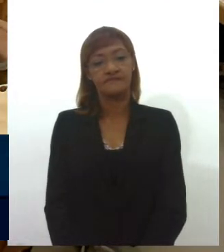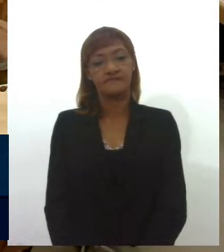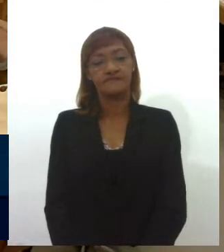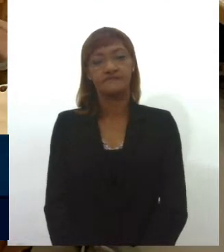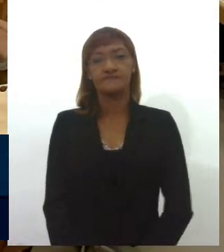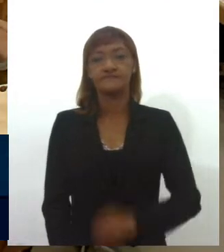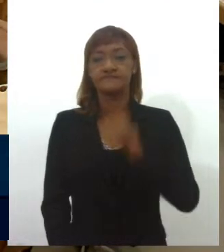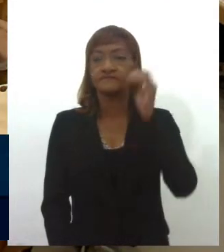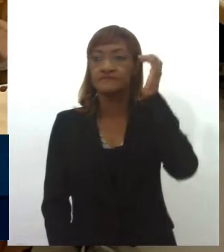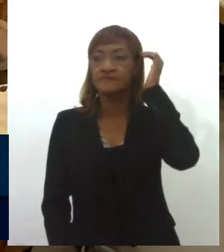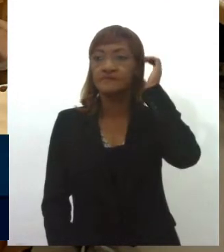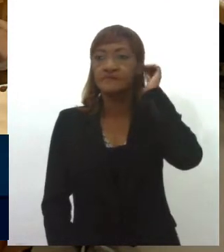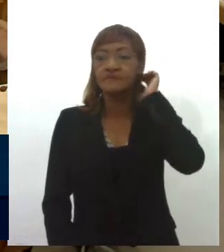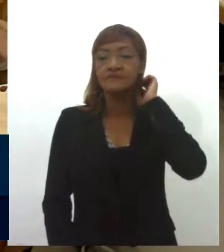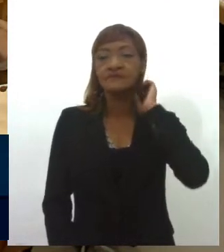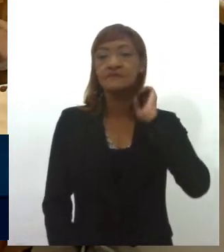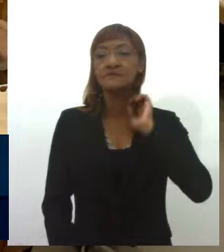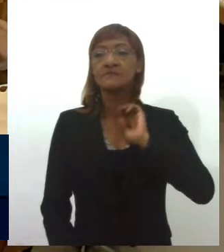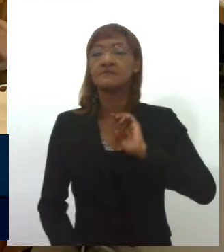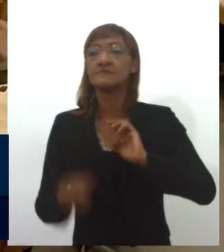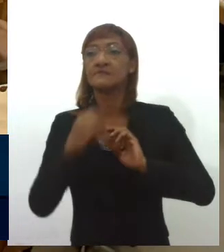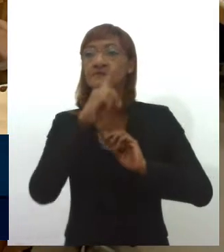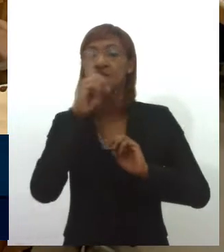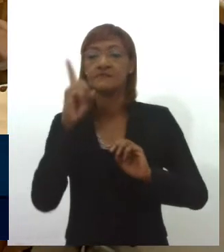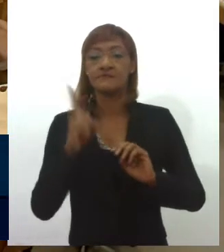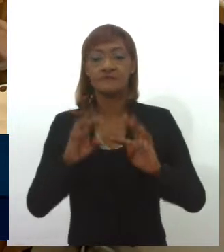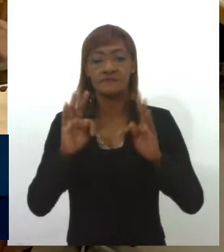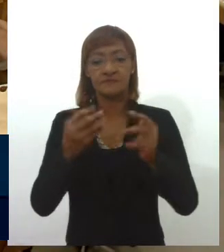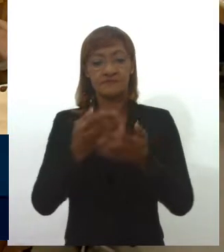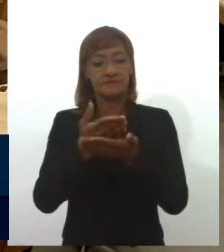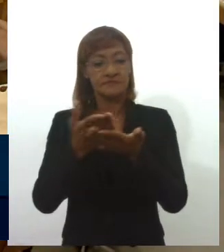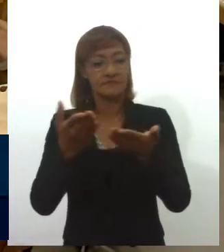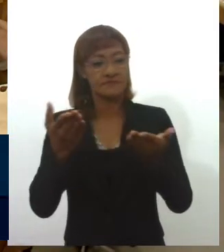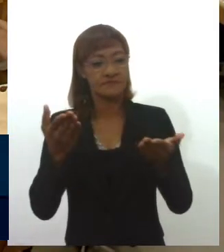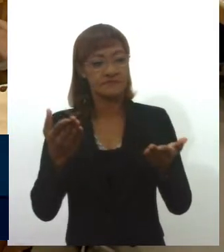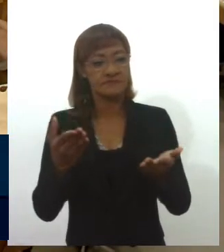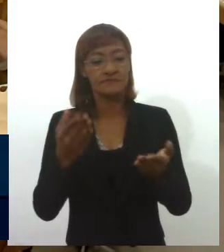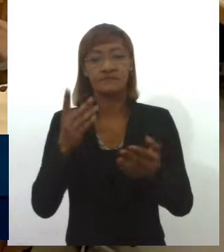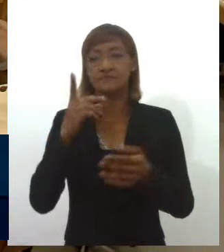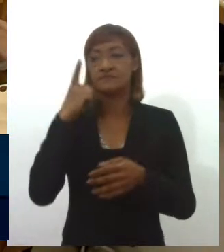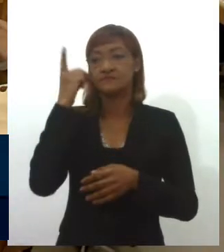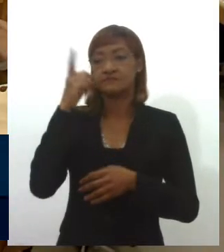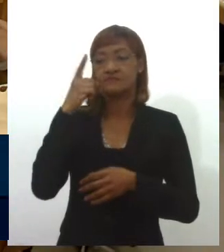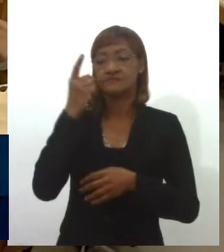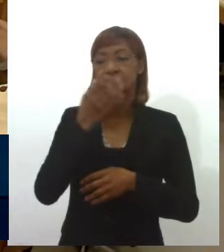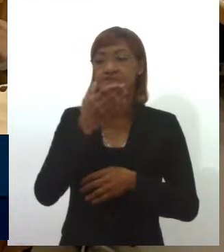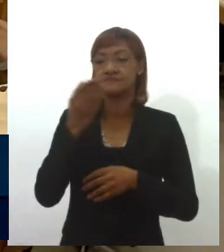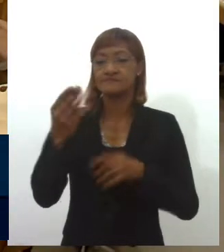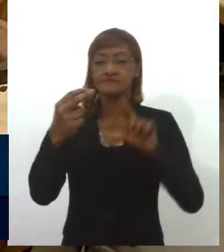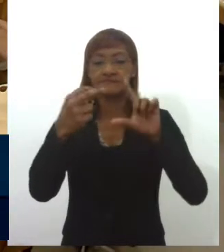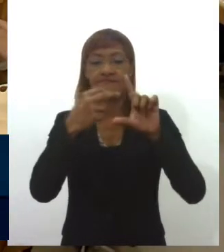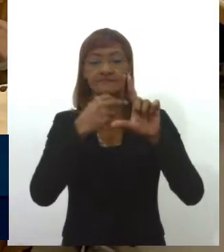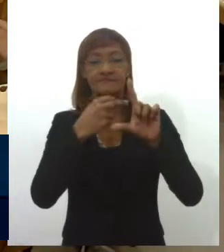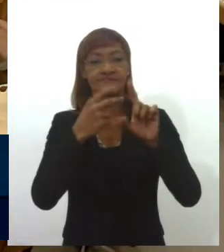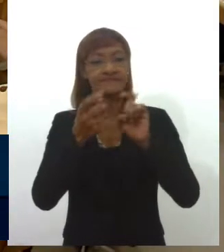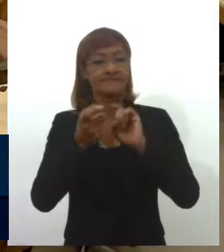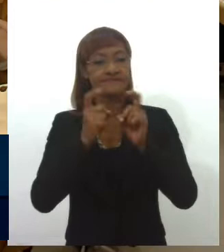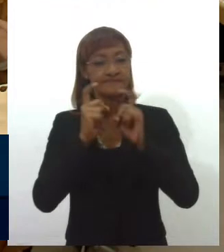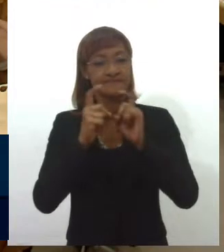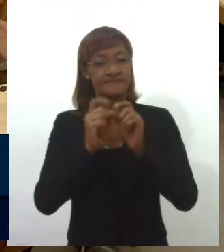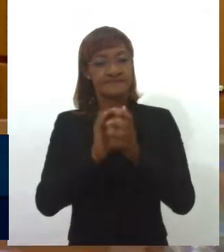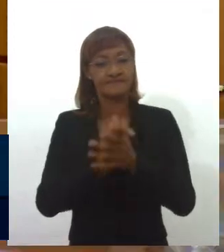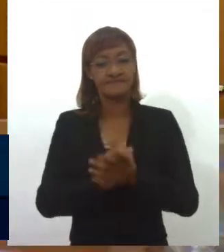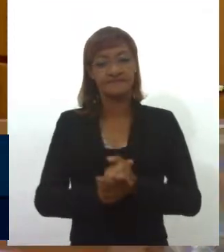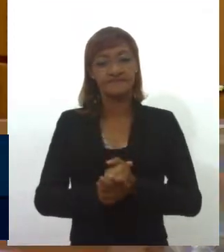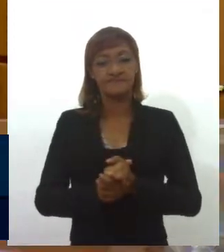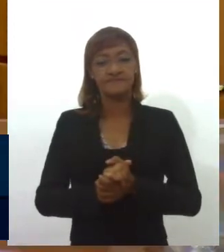Muito bom dia, senhor presidente. Bom dia aos colegas parlamentares, todos e todas que acompanham esta sessão. Presidente,